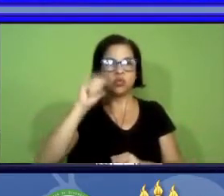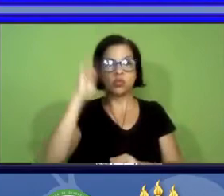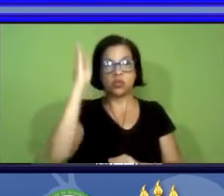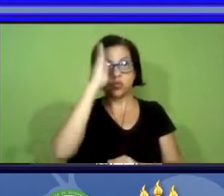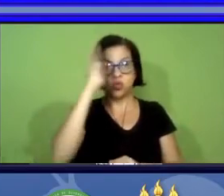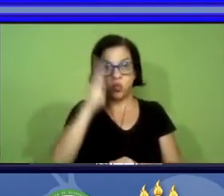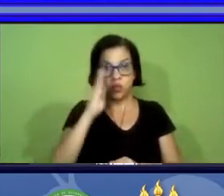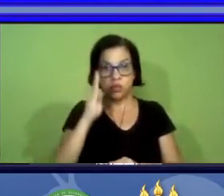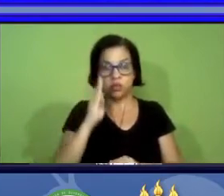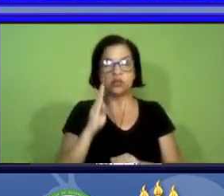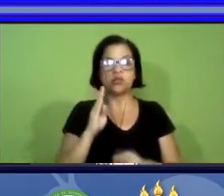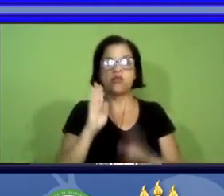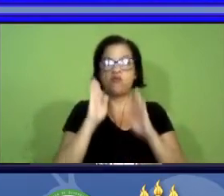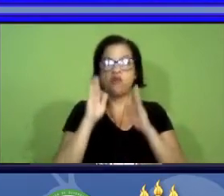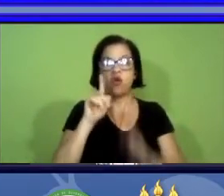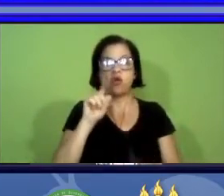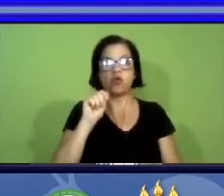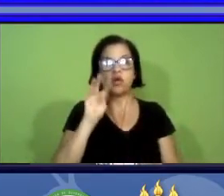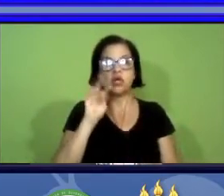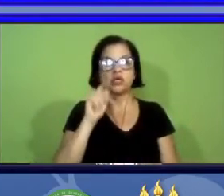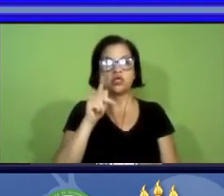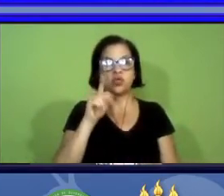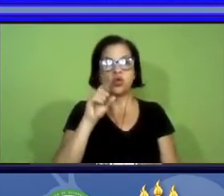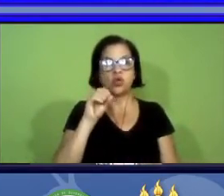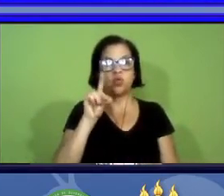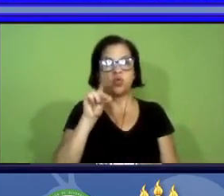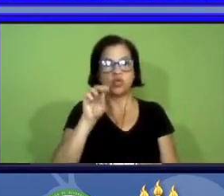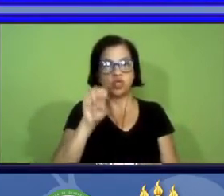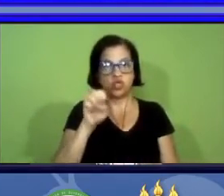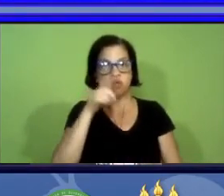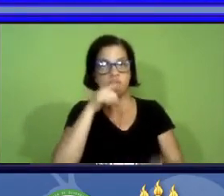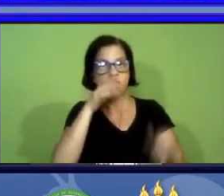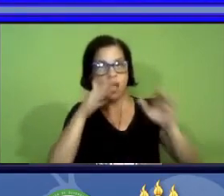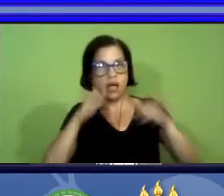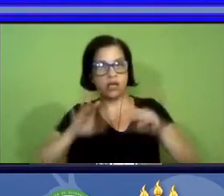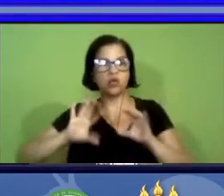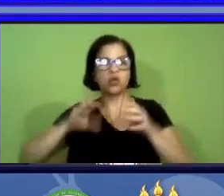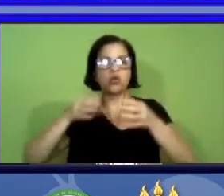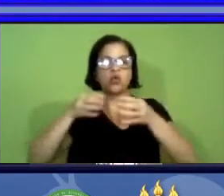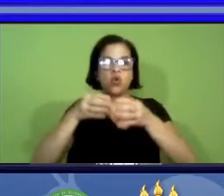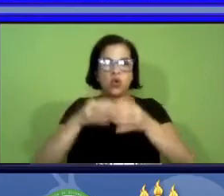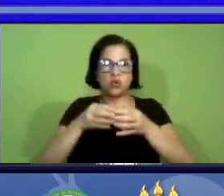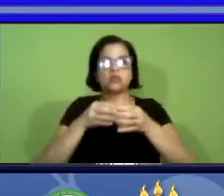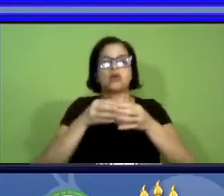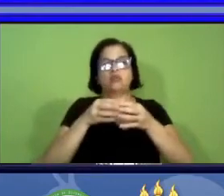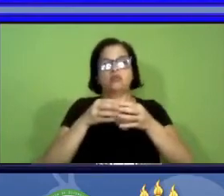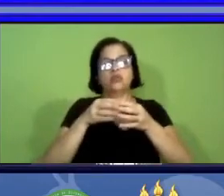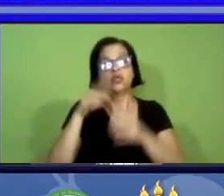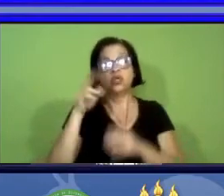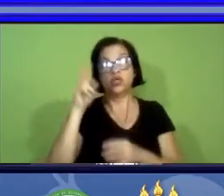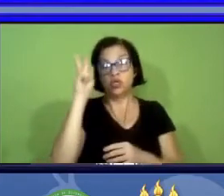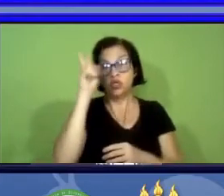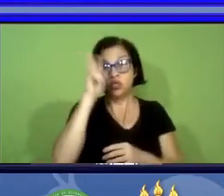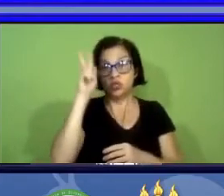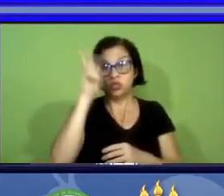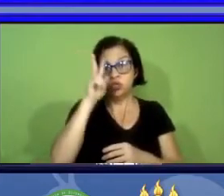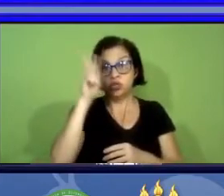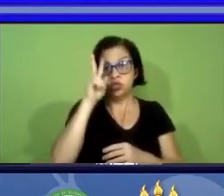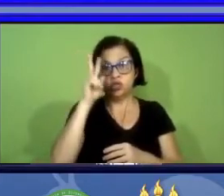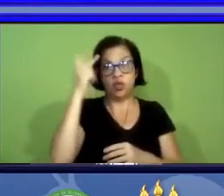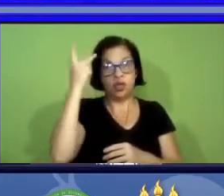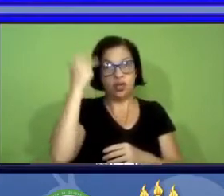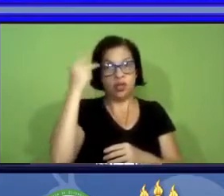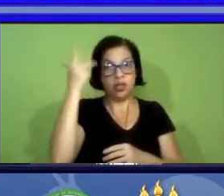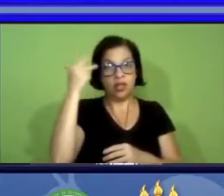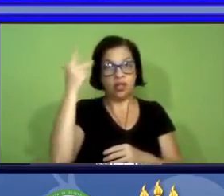gastrópodos marinhos nas coleções do Natural History Museum do Museu Nacional de História Natural de